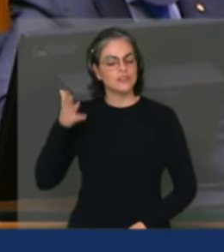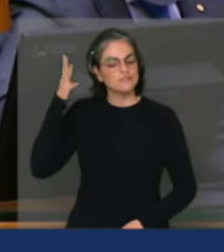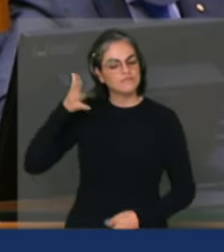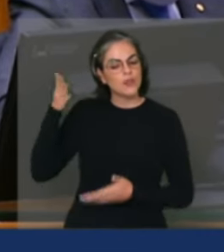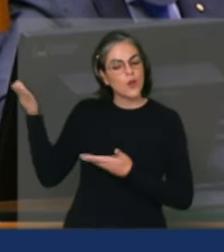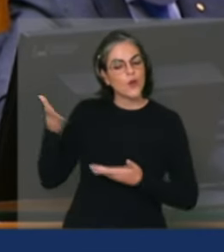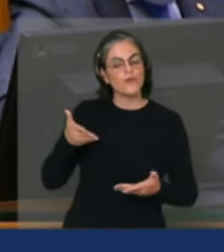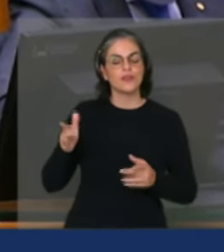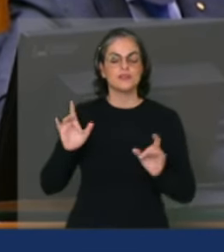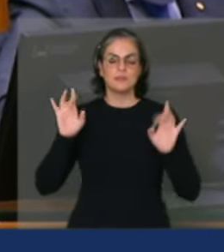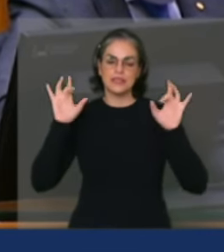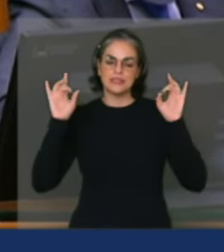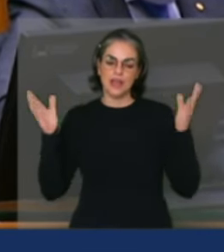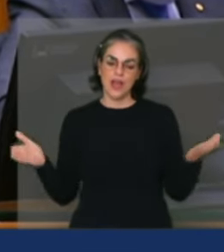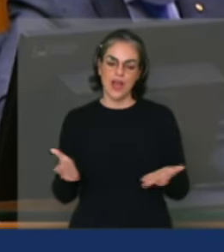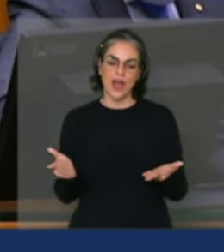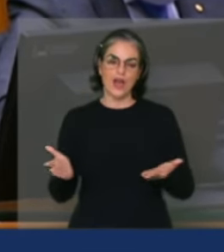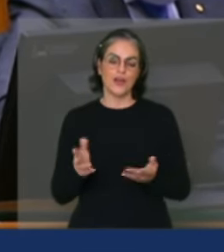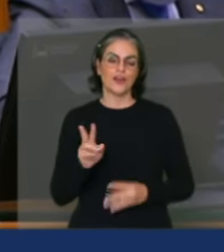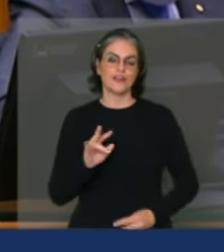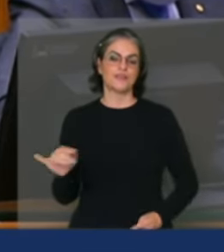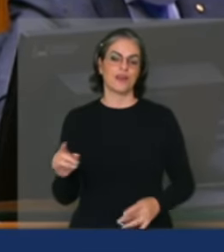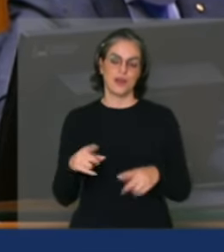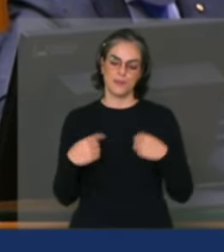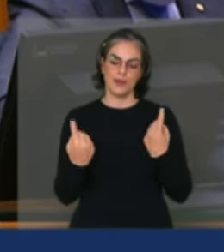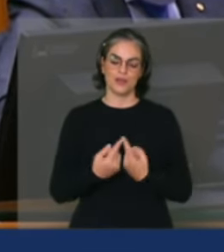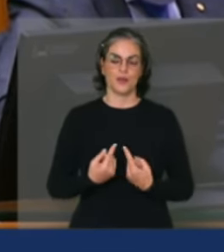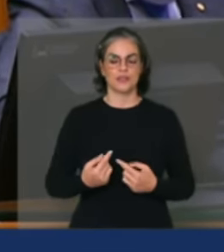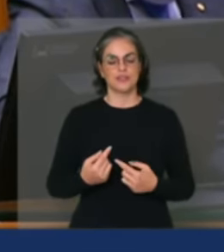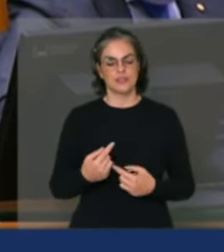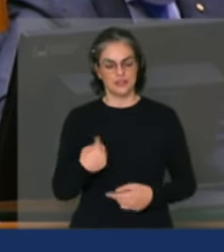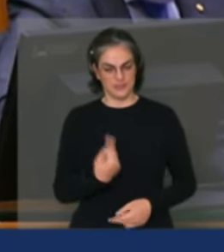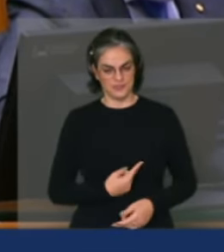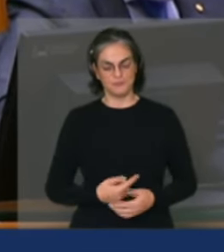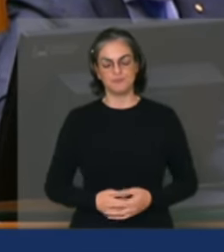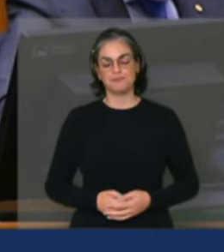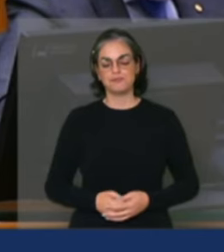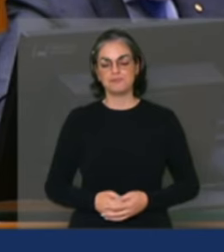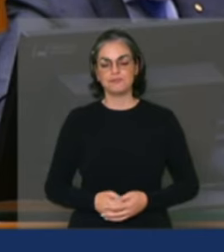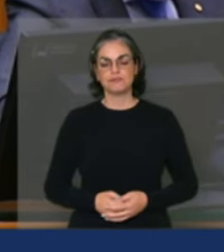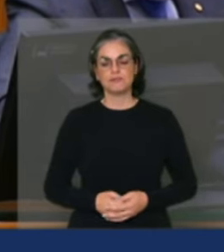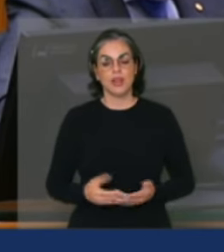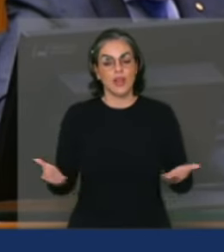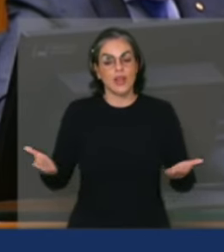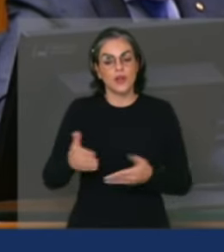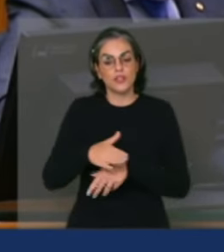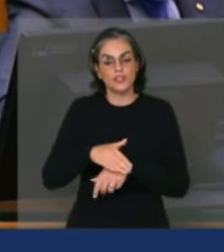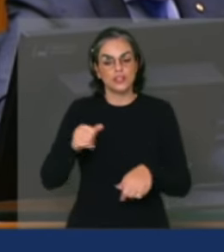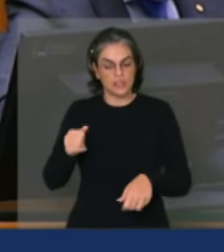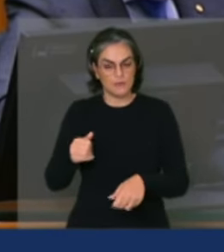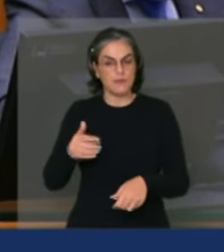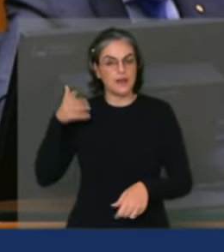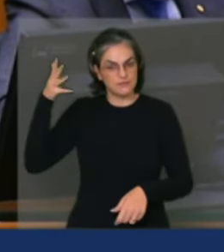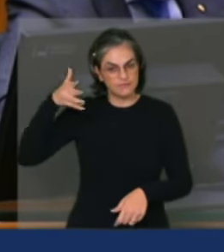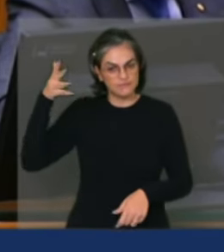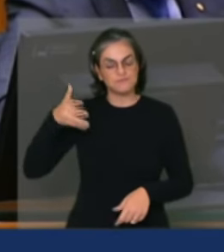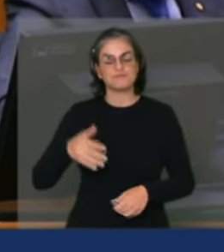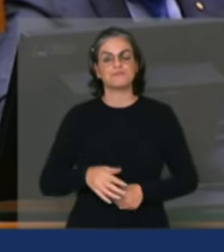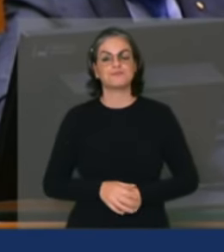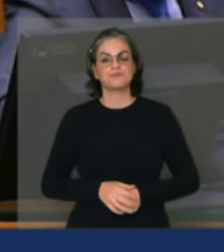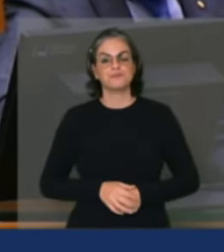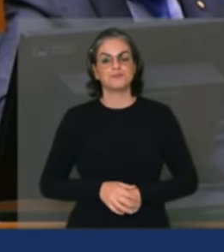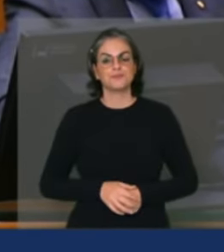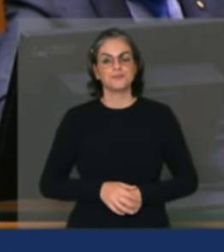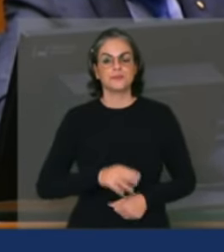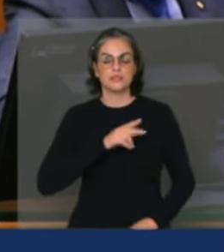reunião especial. Então, nesse momento eu passo aqui a palavra à condição da mesa para o nosso presidente